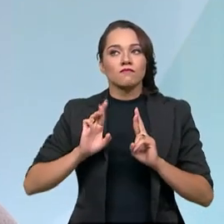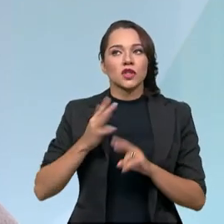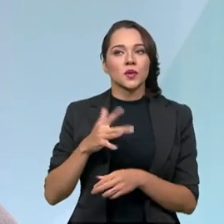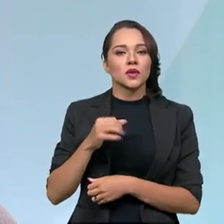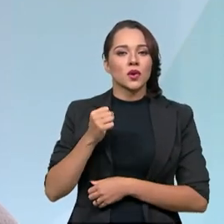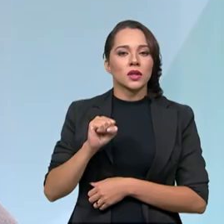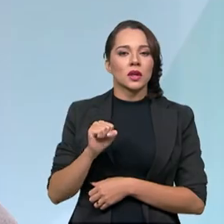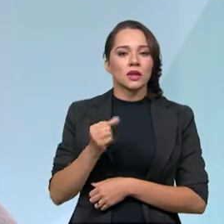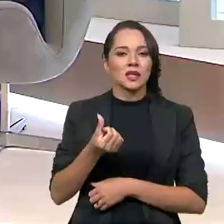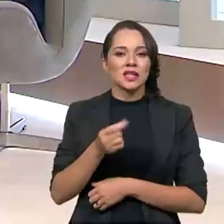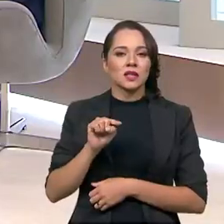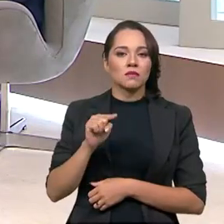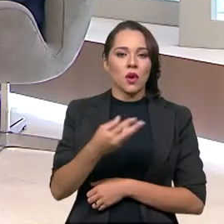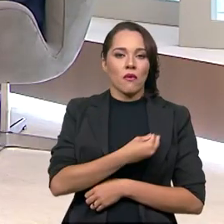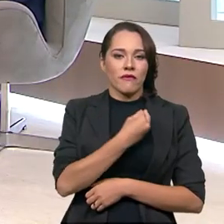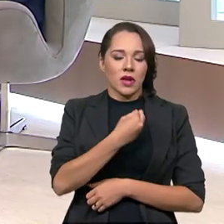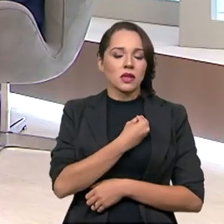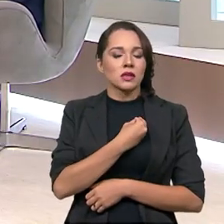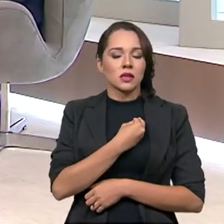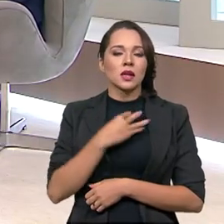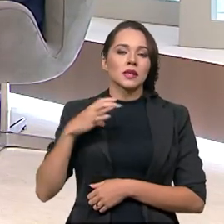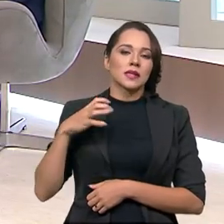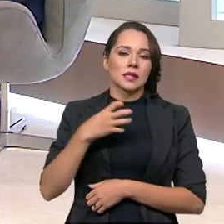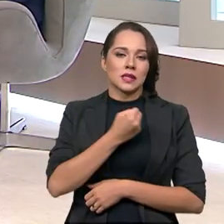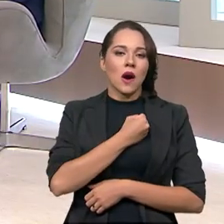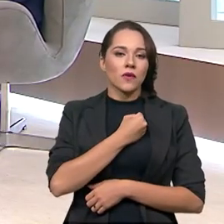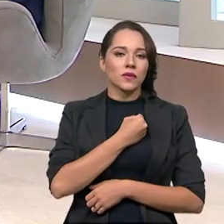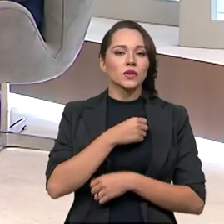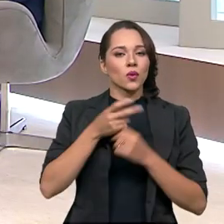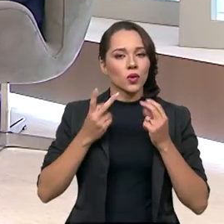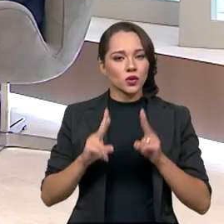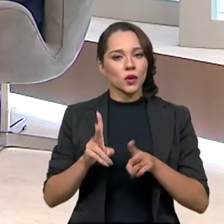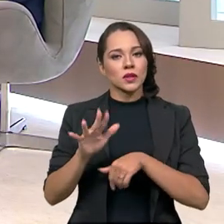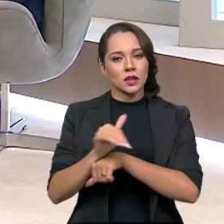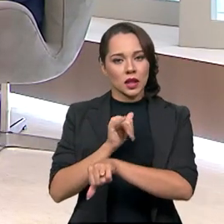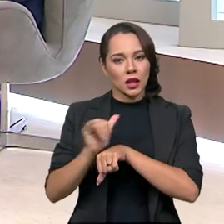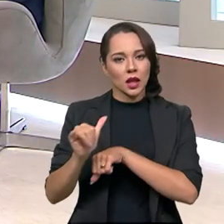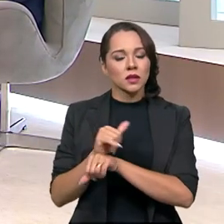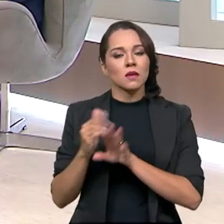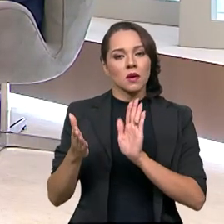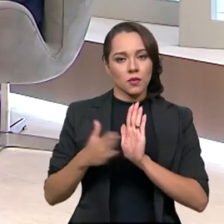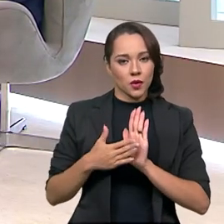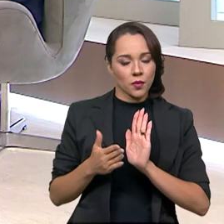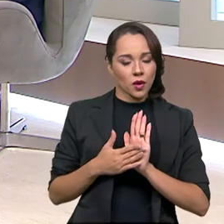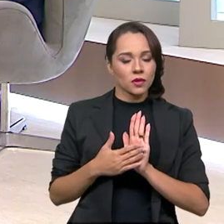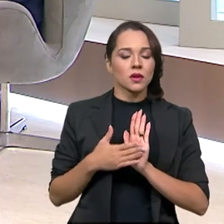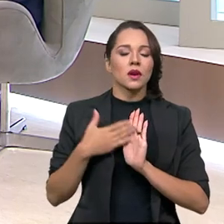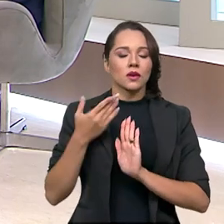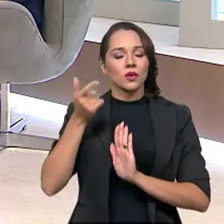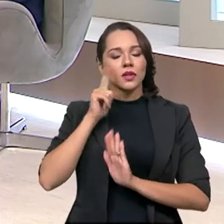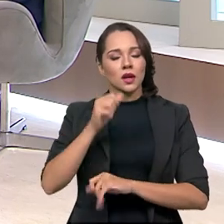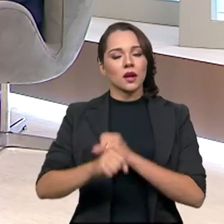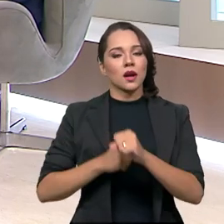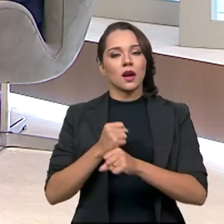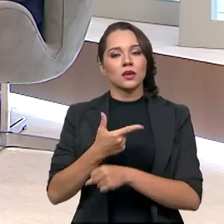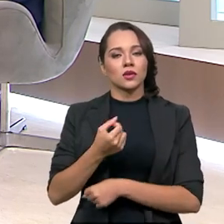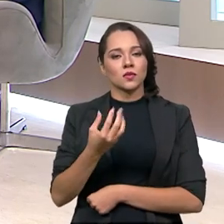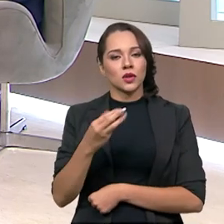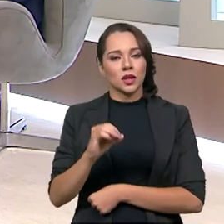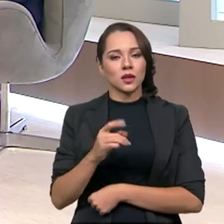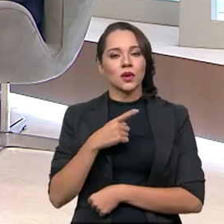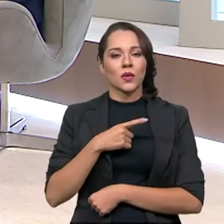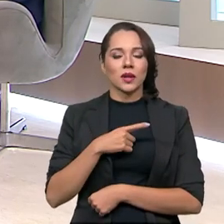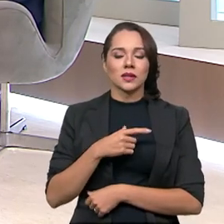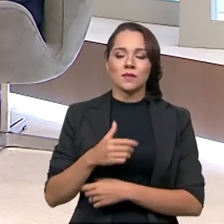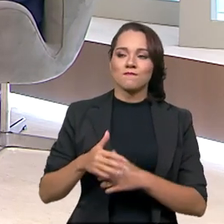de 86 mil vidas nesse ritmo. E seguindo essas ações que estão ali propostas, a gente vai chegar em 2030 com esse